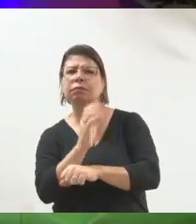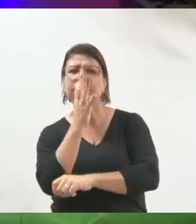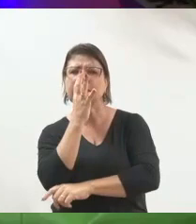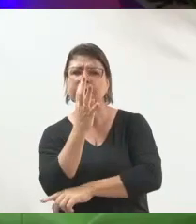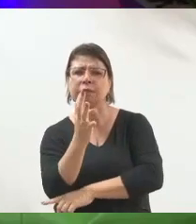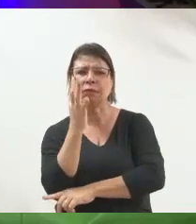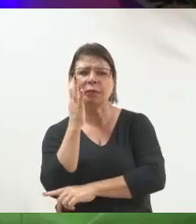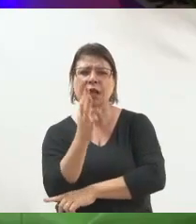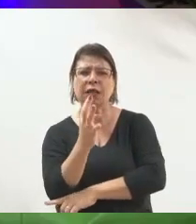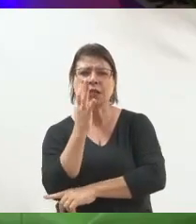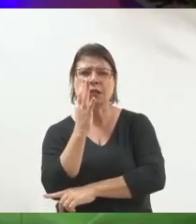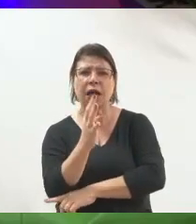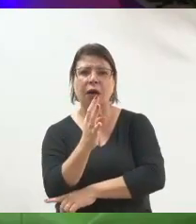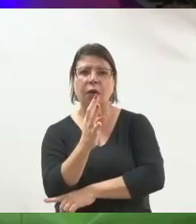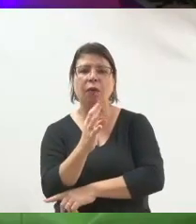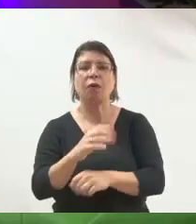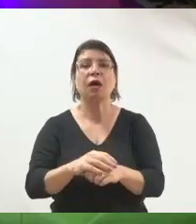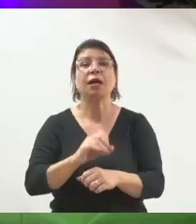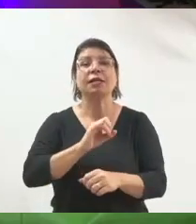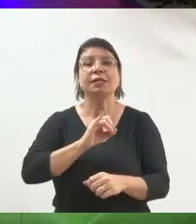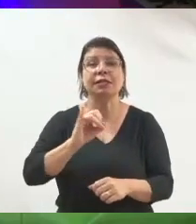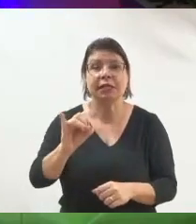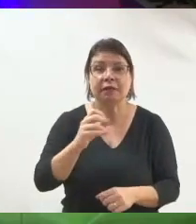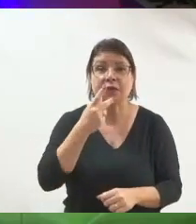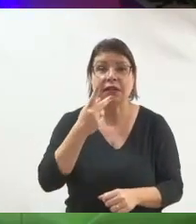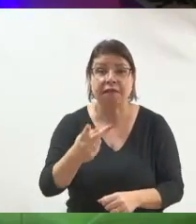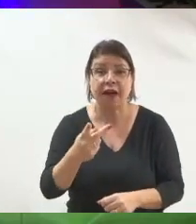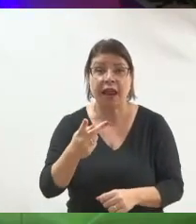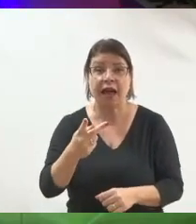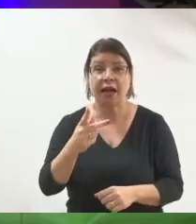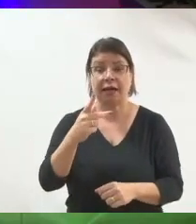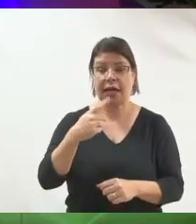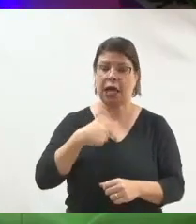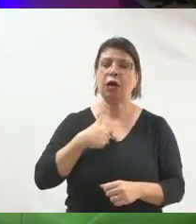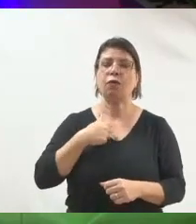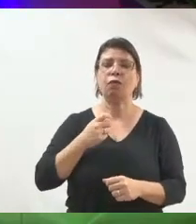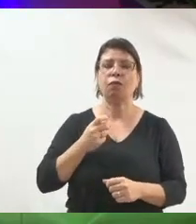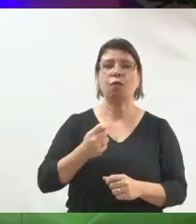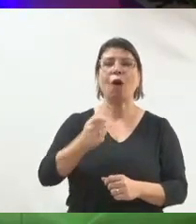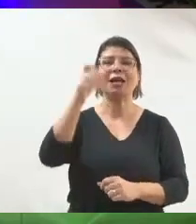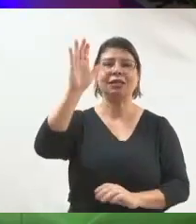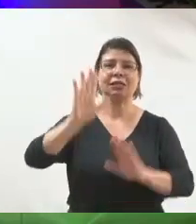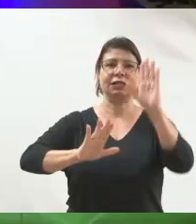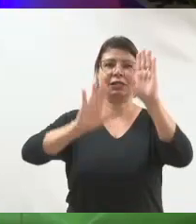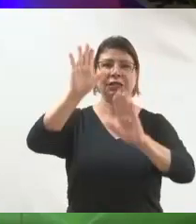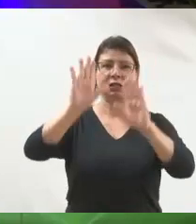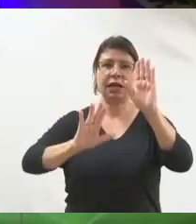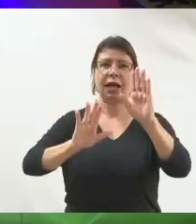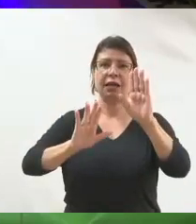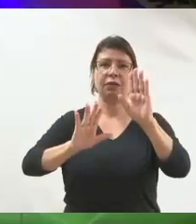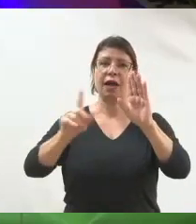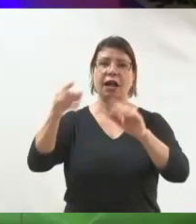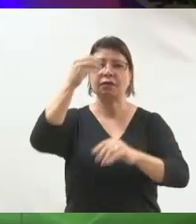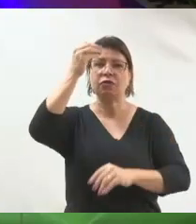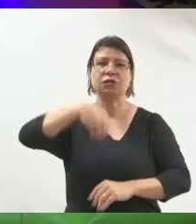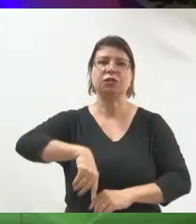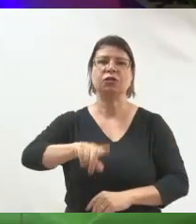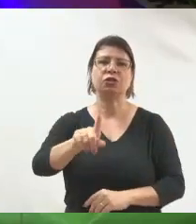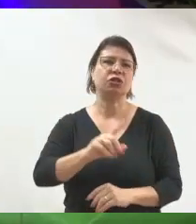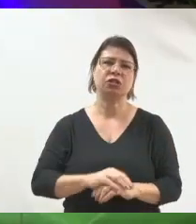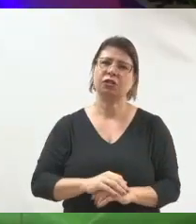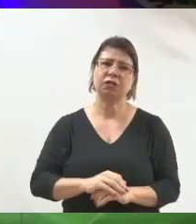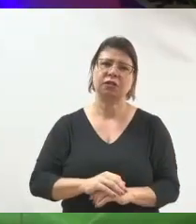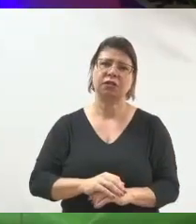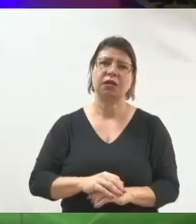falar em pré-candidatura, elas vão te ouvir mais do que se você falar que é pré-candidato, nesse momento. Existe momento para lançar a candidatura.